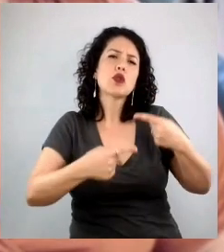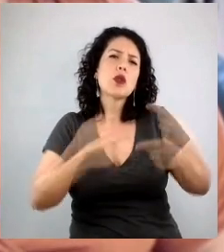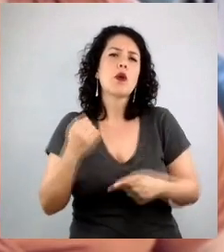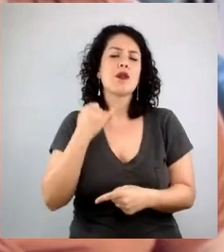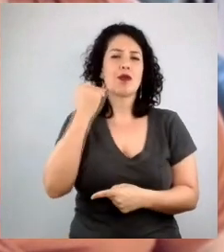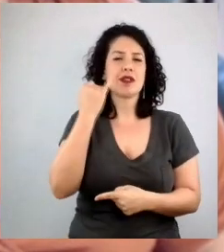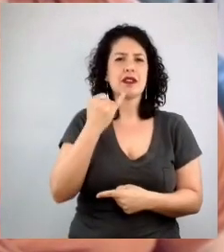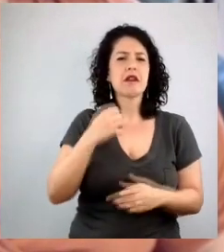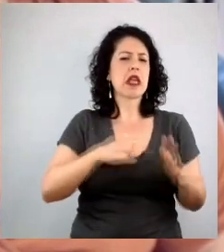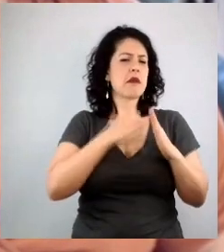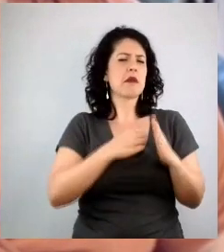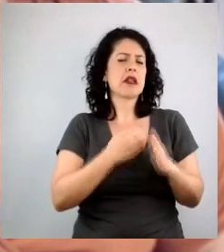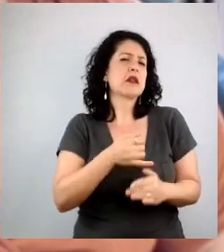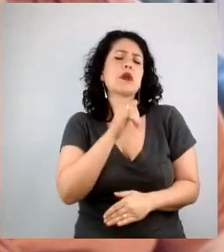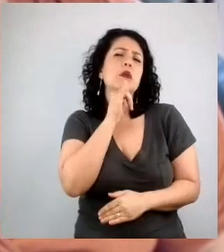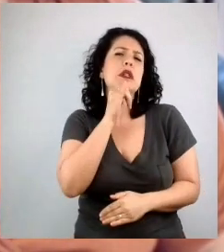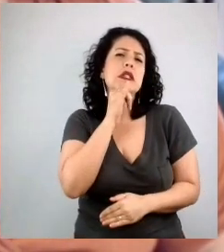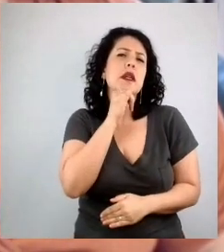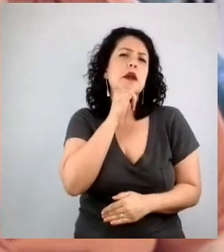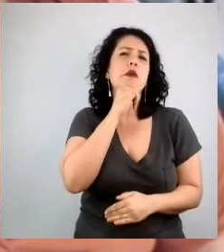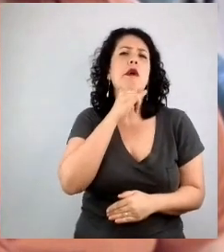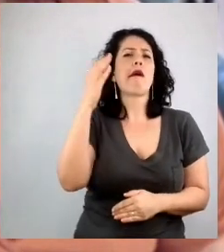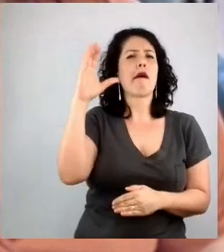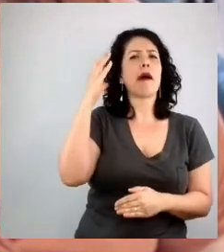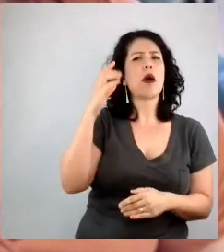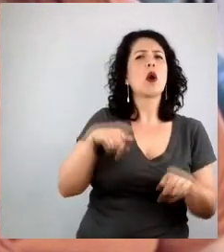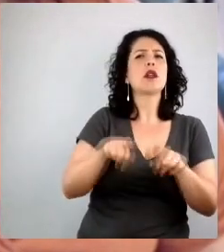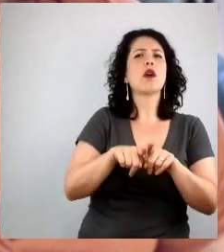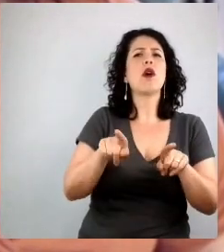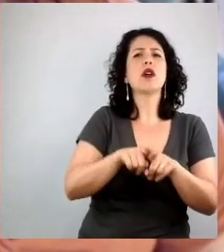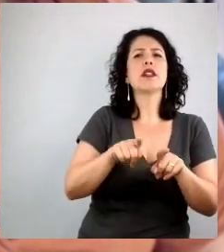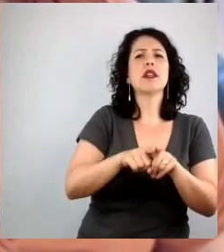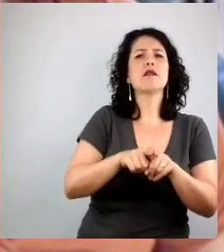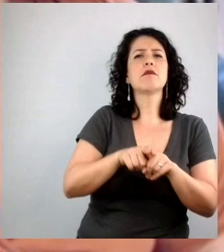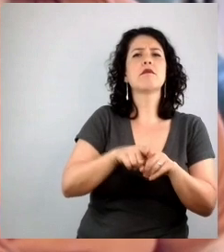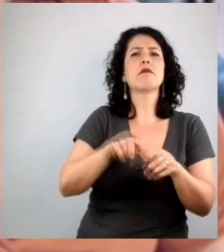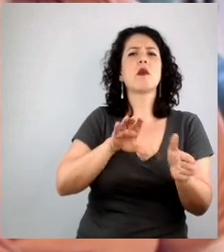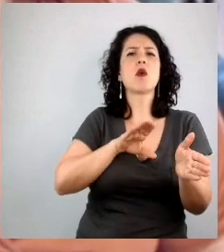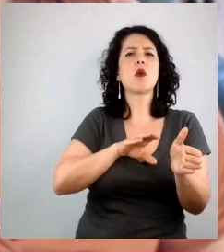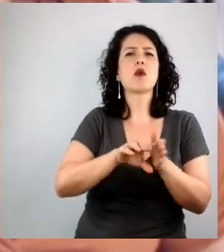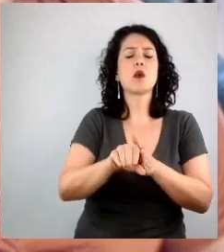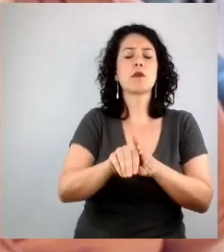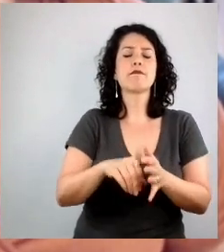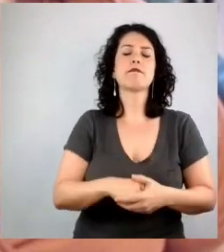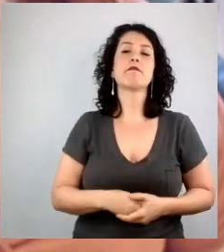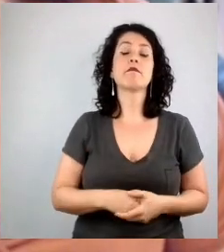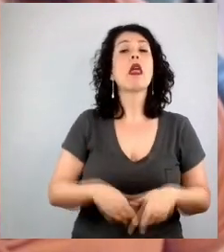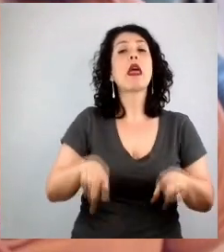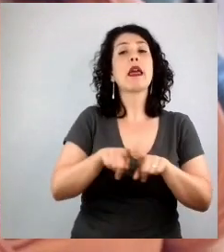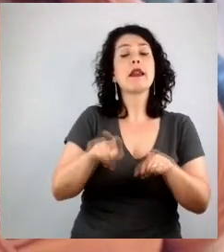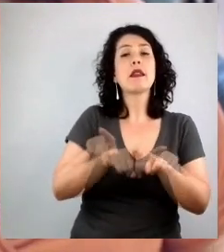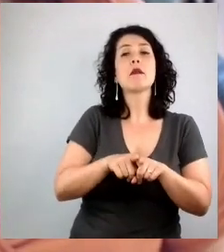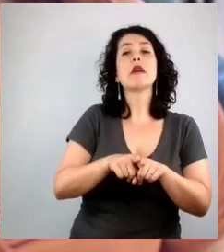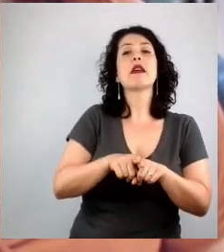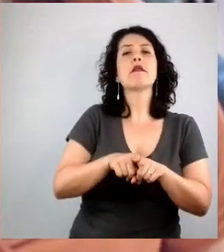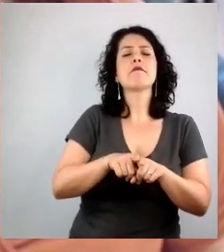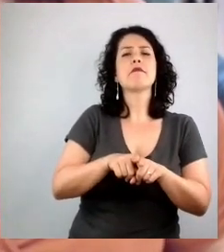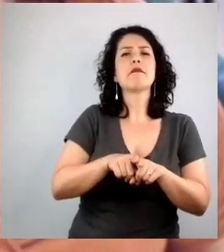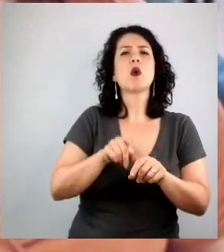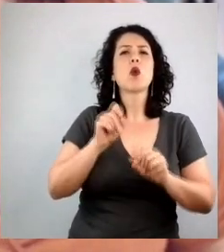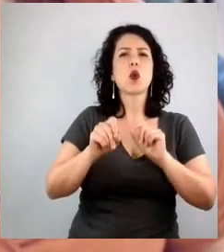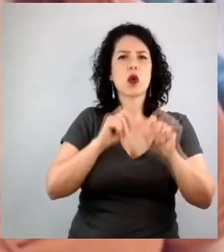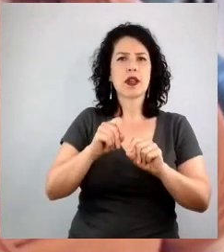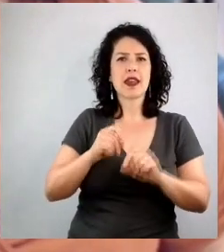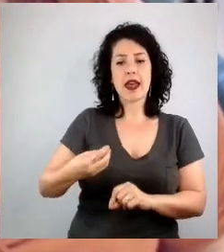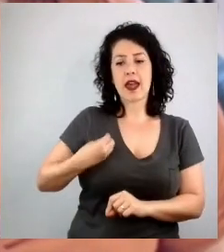Bradesco e assim vai. Aí ela, então, resolveu dar uma guinada também, uma transformada na sua carreira, indo